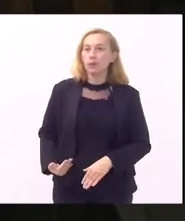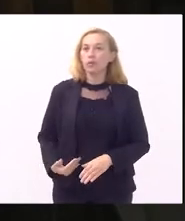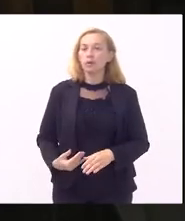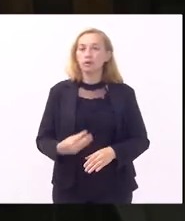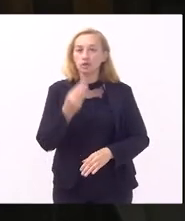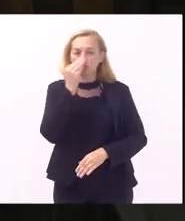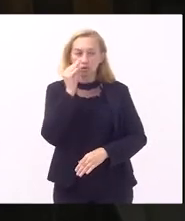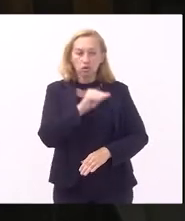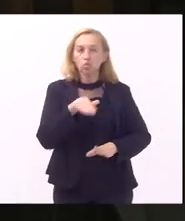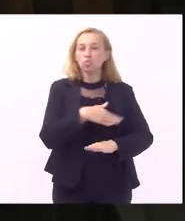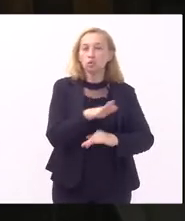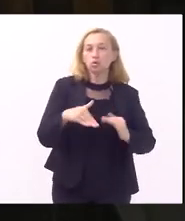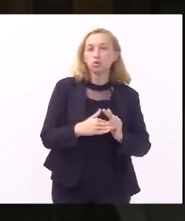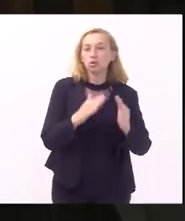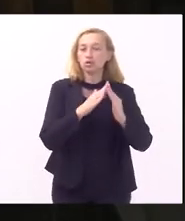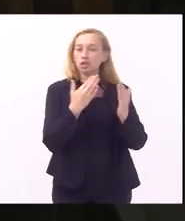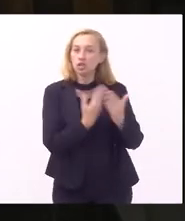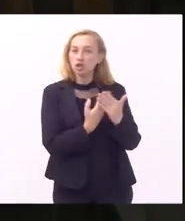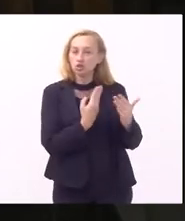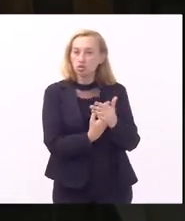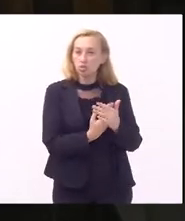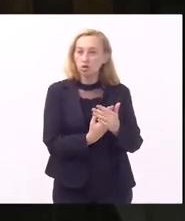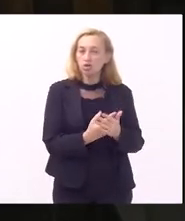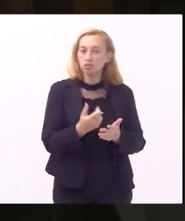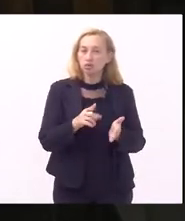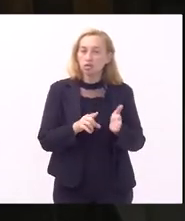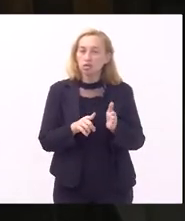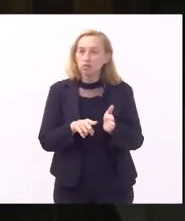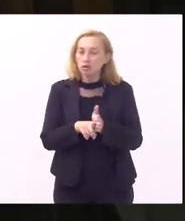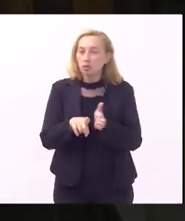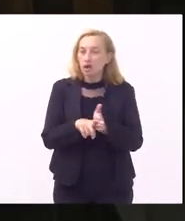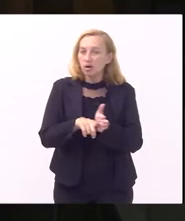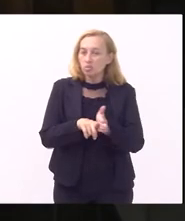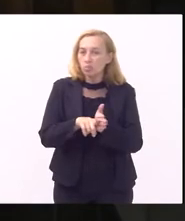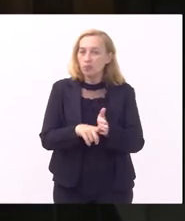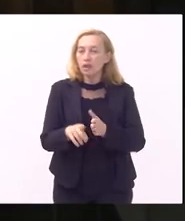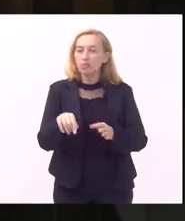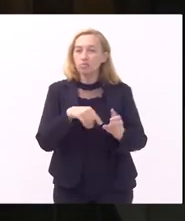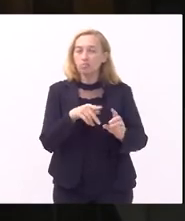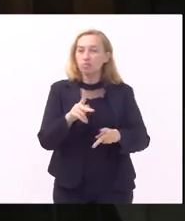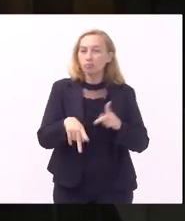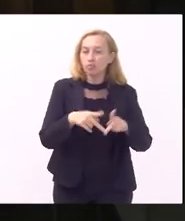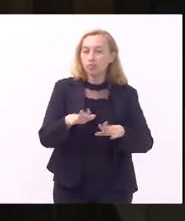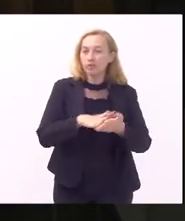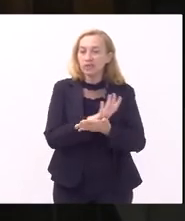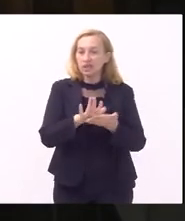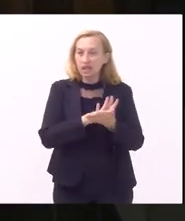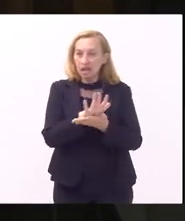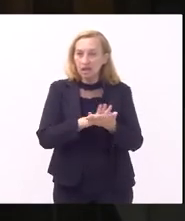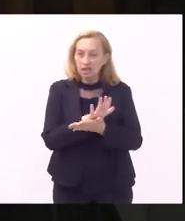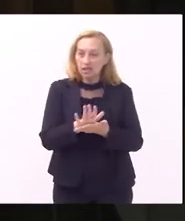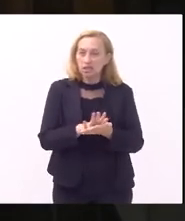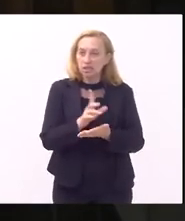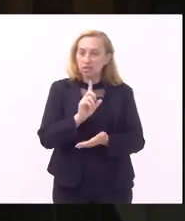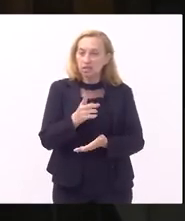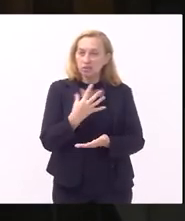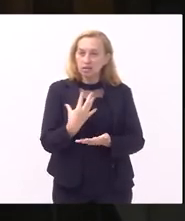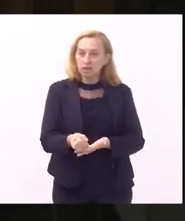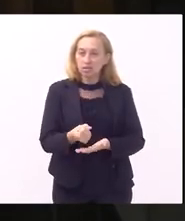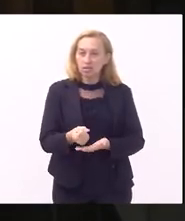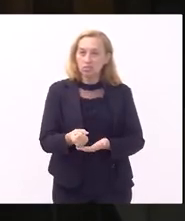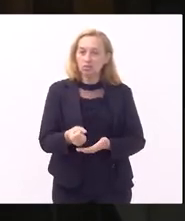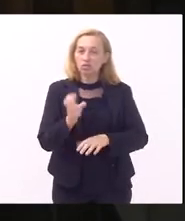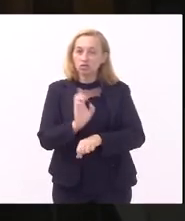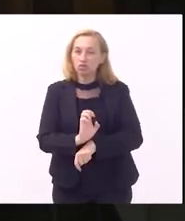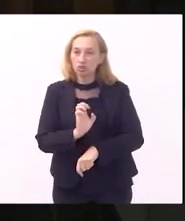de representação democrática uma vez que não houve consulta pública para analisar a posição anterior de não adesão do Estado e especialmente a